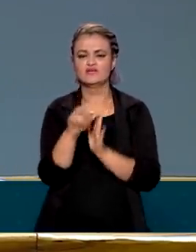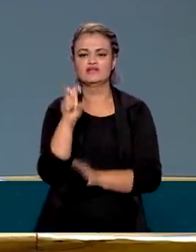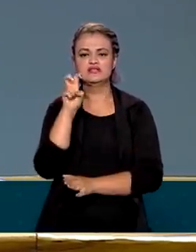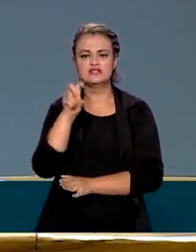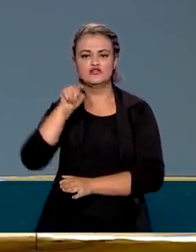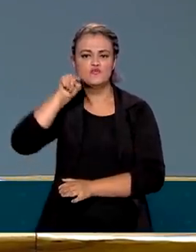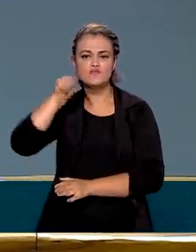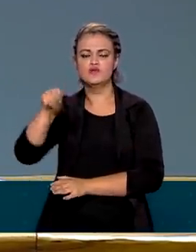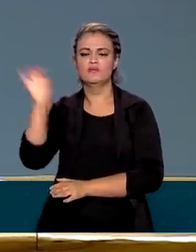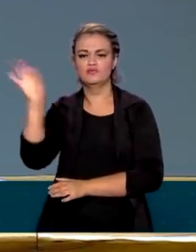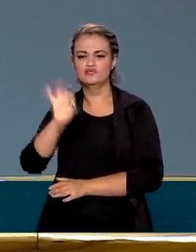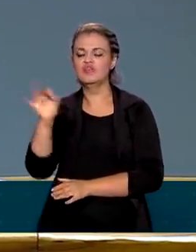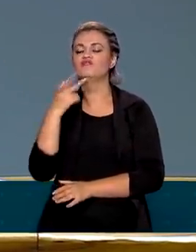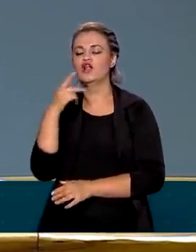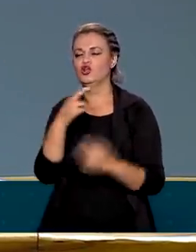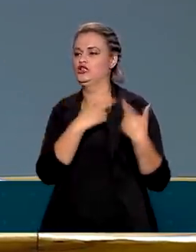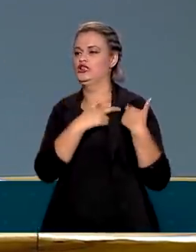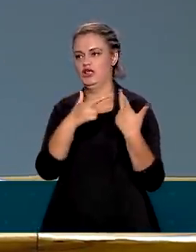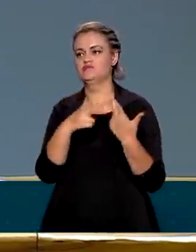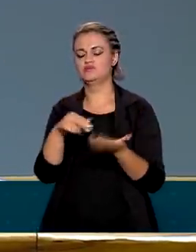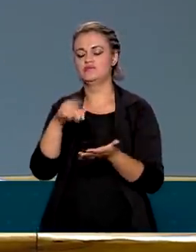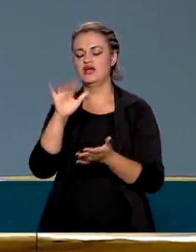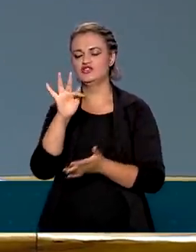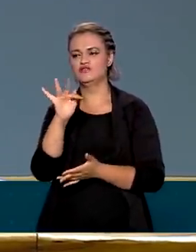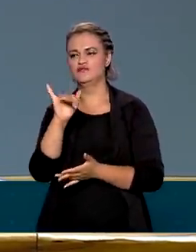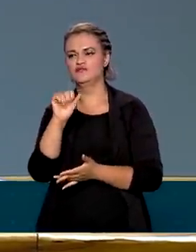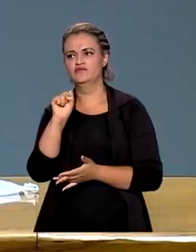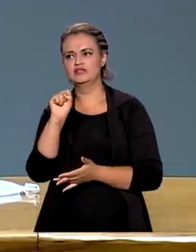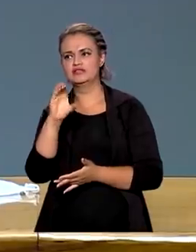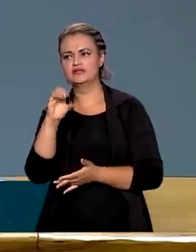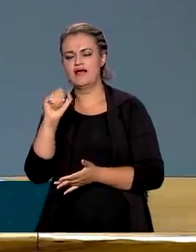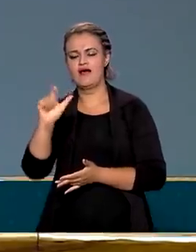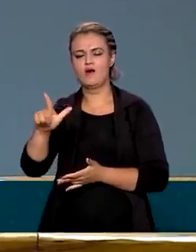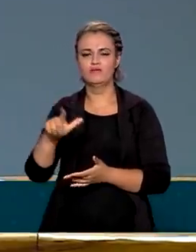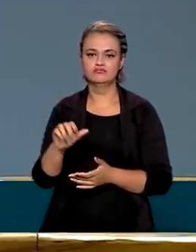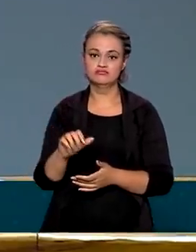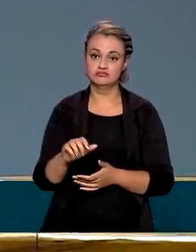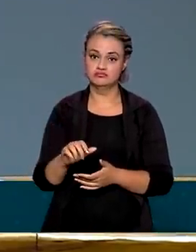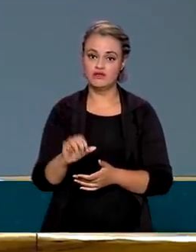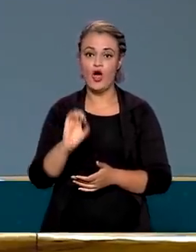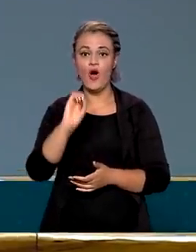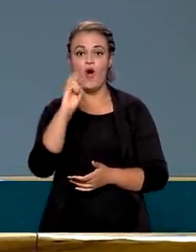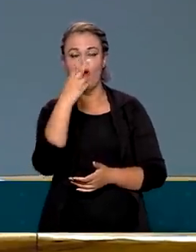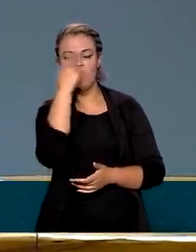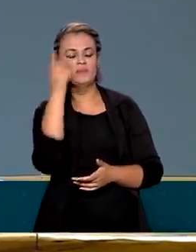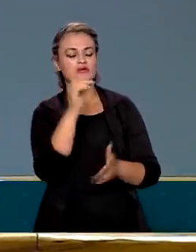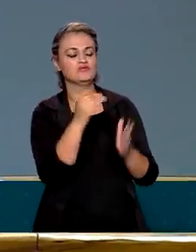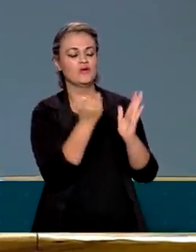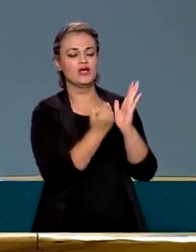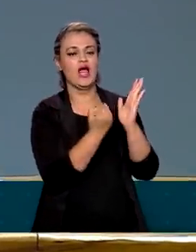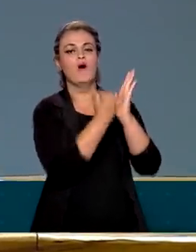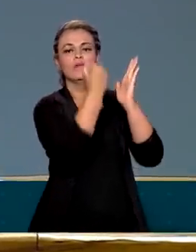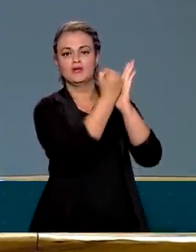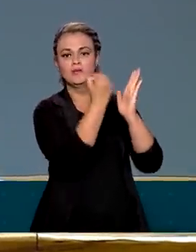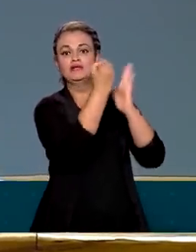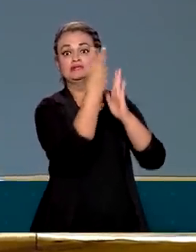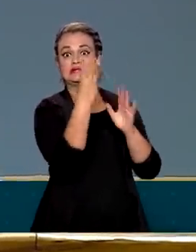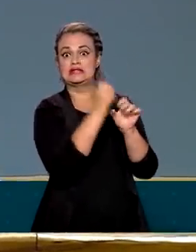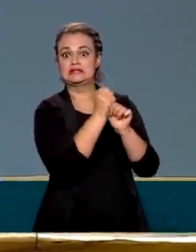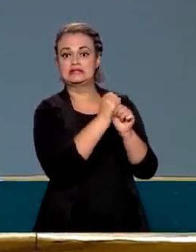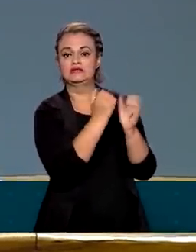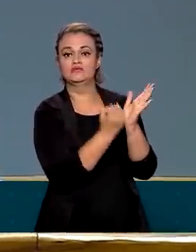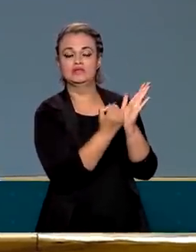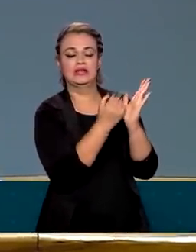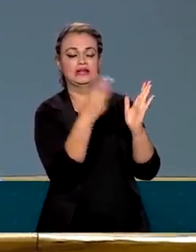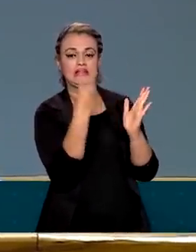cento falando de responsabilidade fiscal. Eu vejo gente que passou por aqui, deu aumento três anos seguidos, já antecipado, já